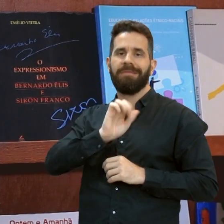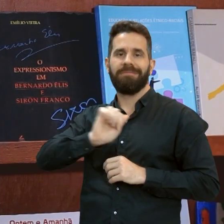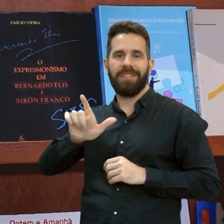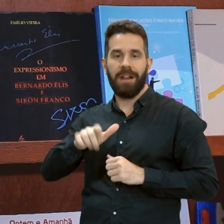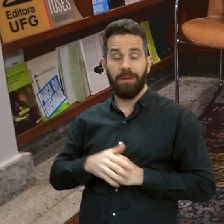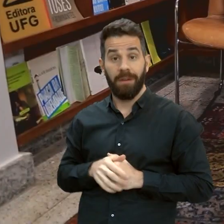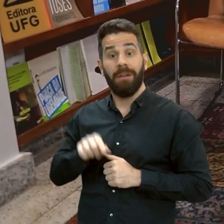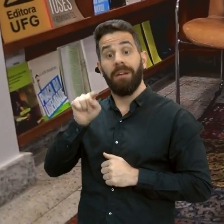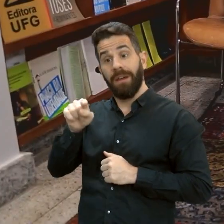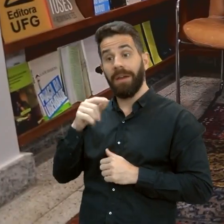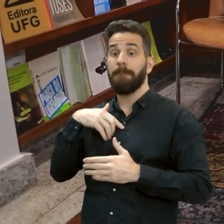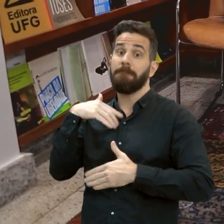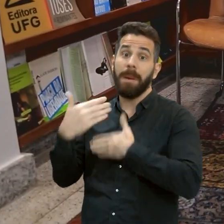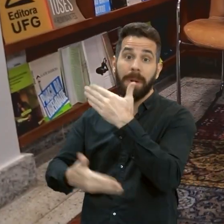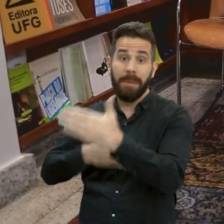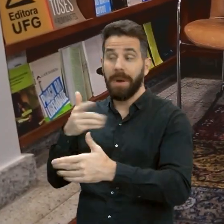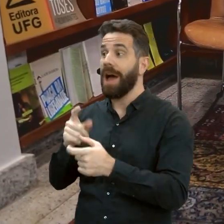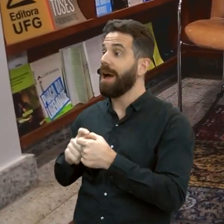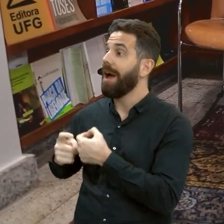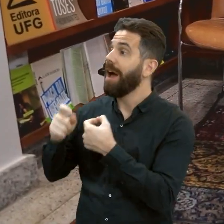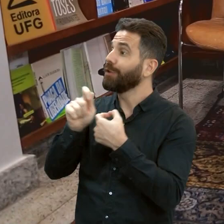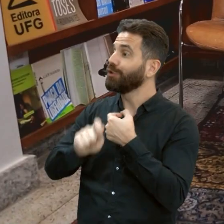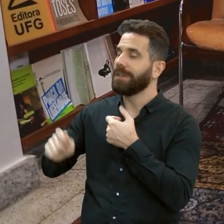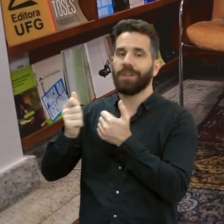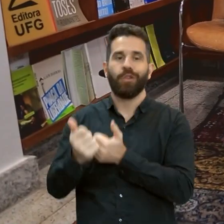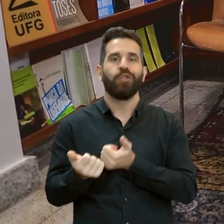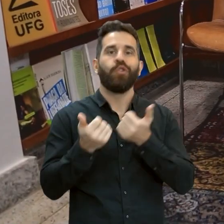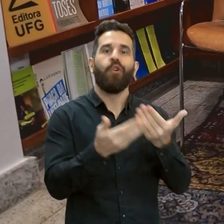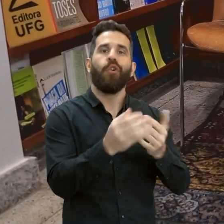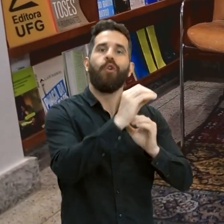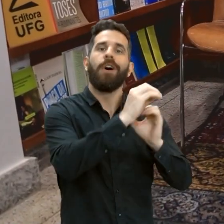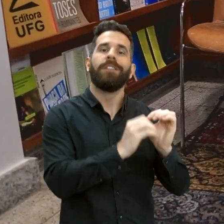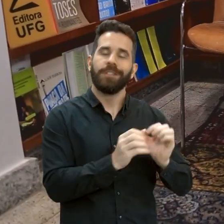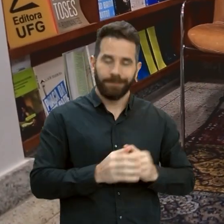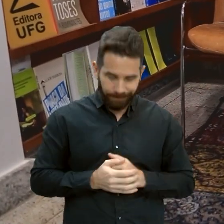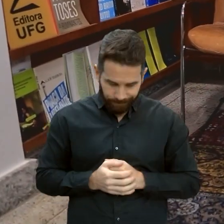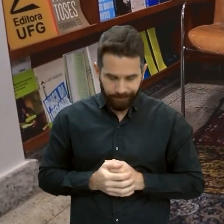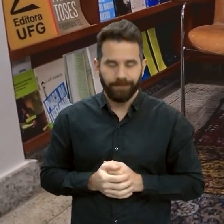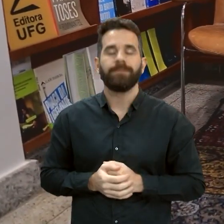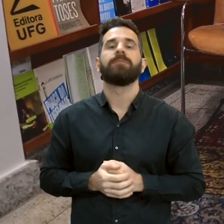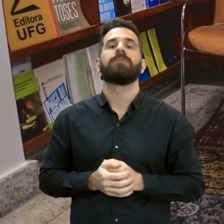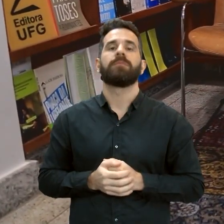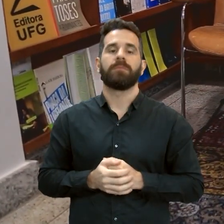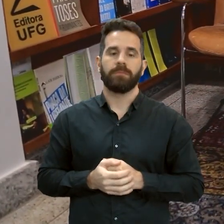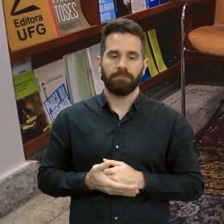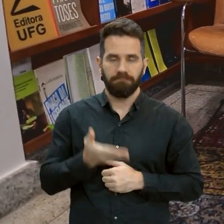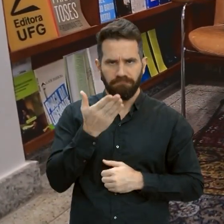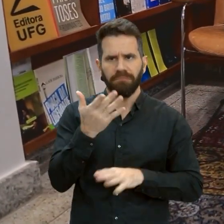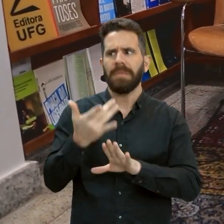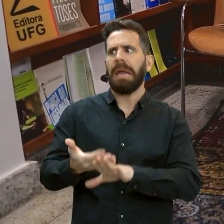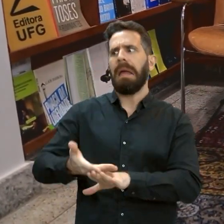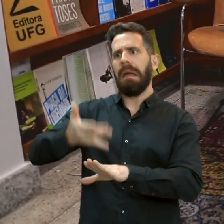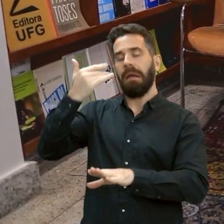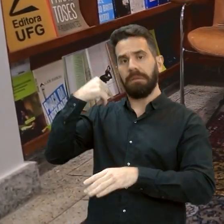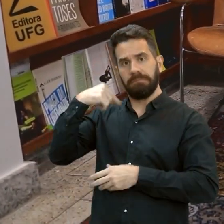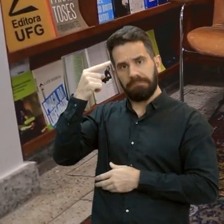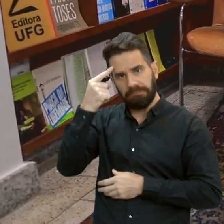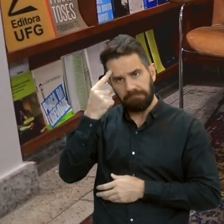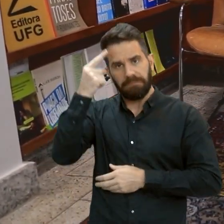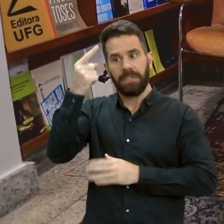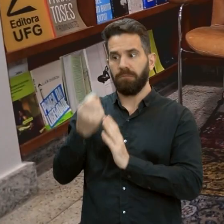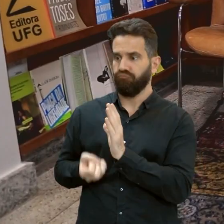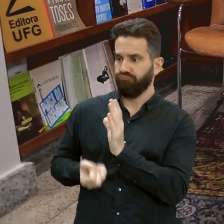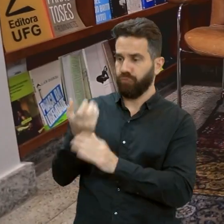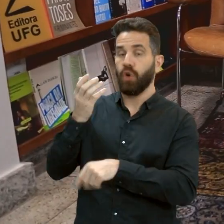para a UFG. Professora, e desde esse início, dessa idealização, qual foi a evolução